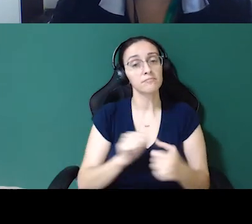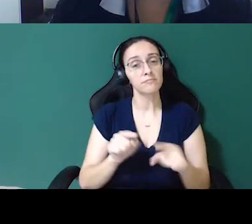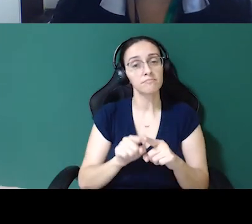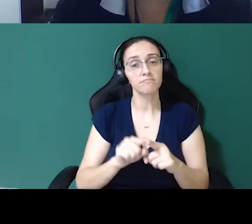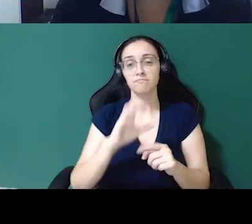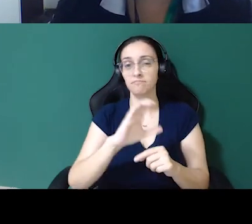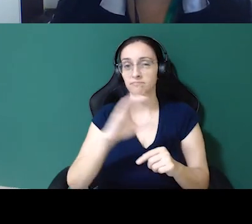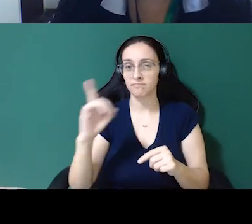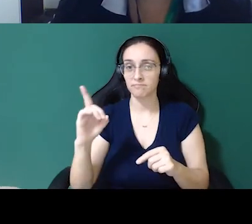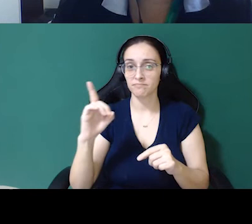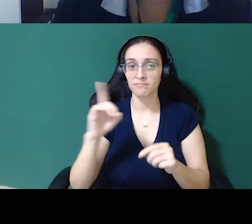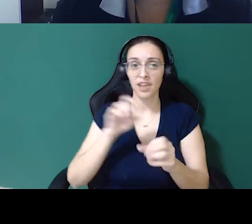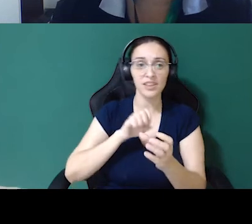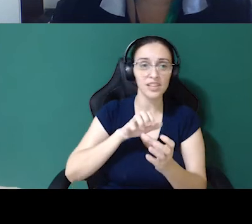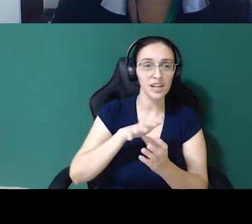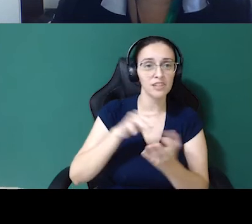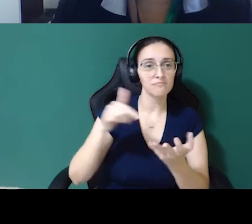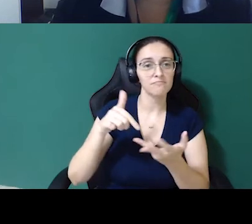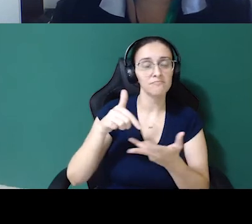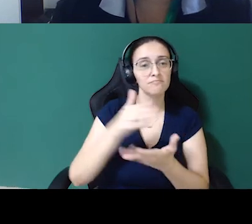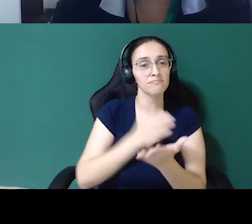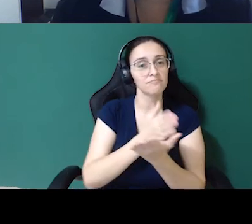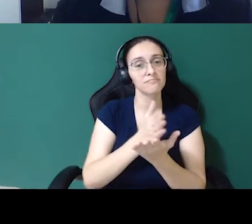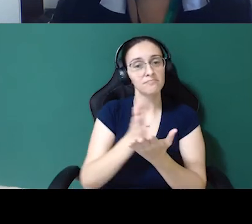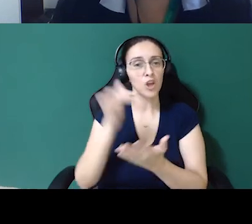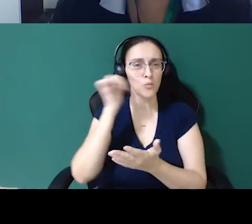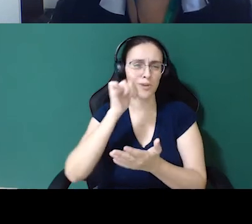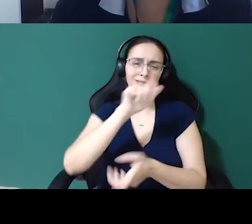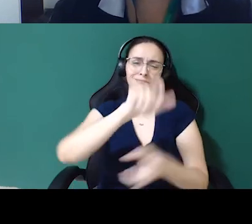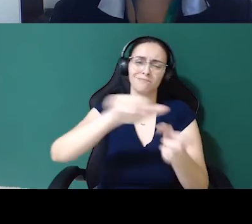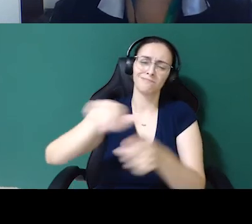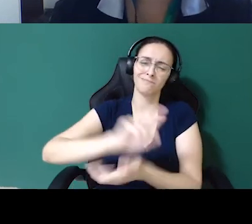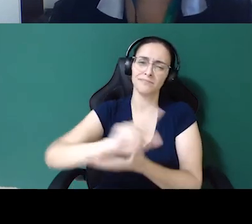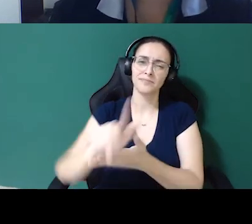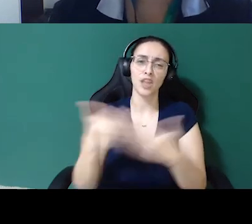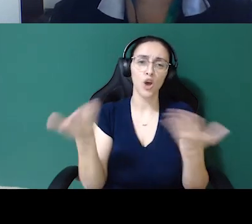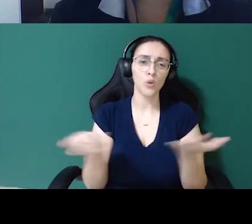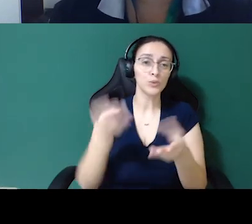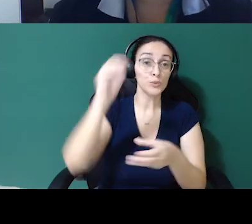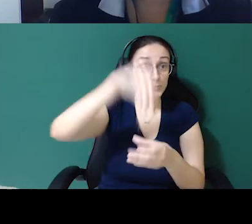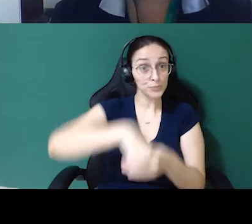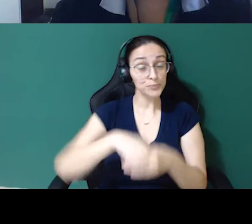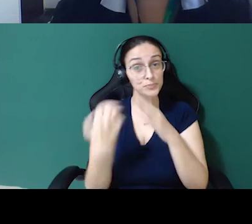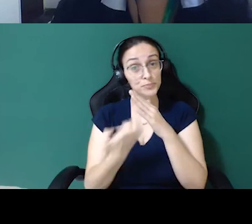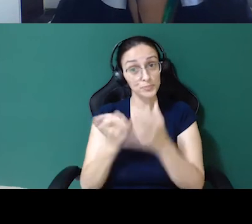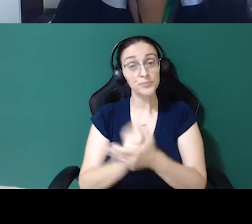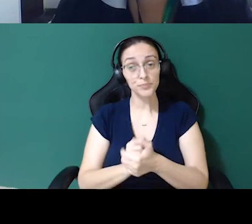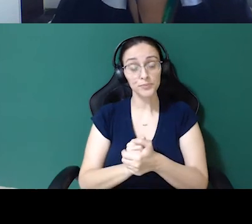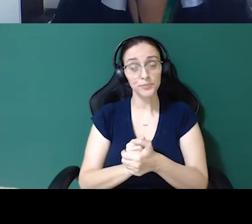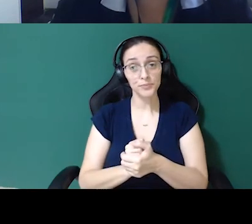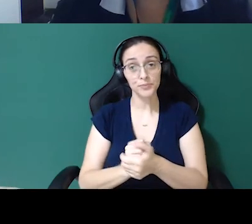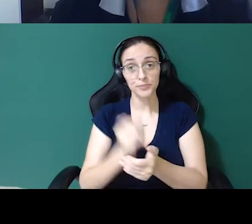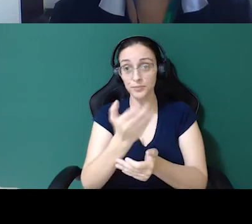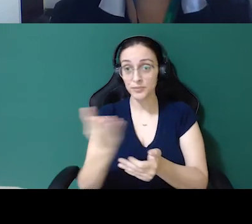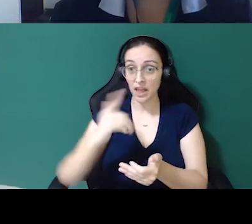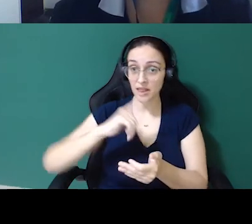coordenadores de trilha eram várias mulheres de empresas, né, você hoje, dentro da sua empresa, você